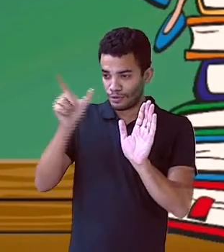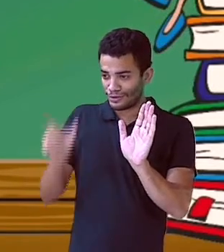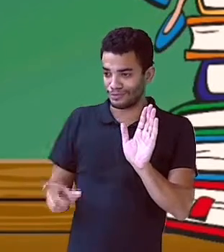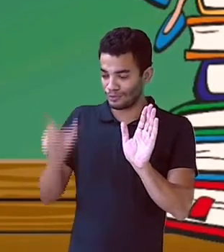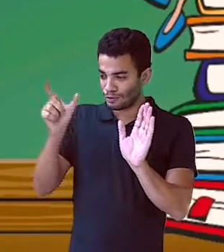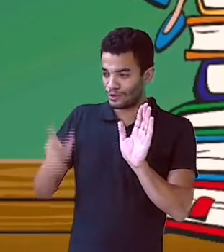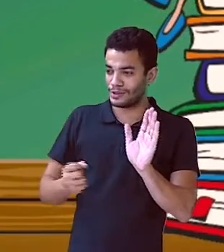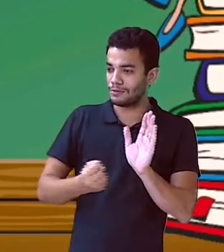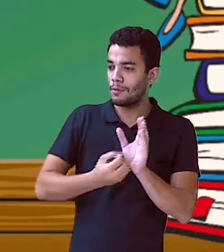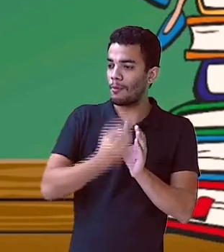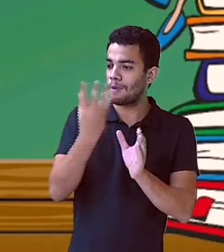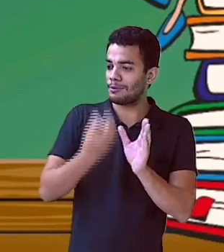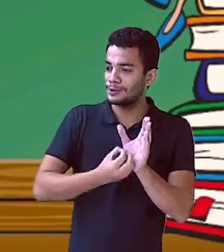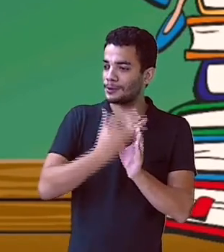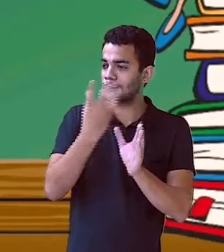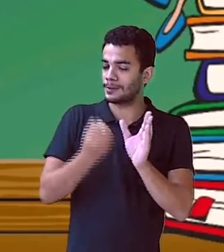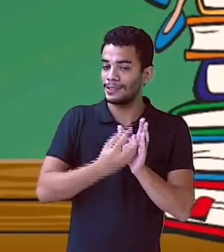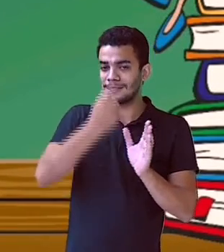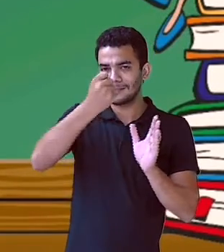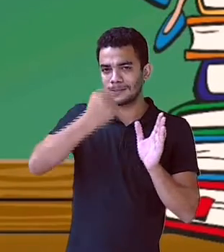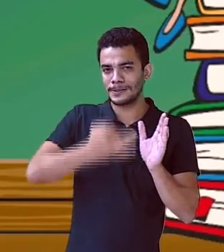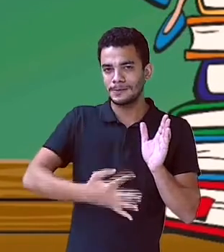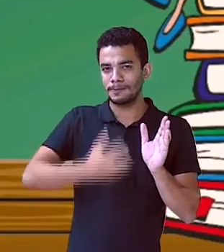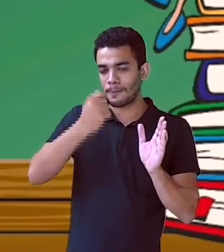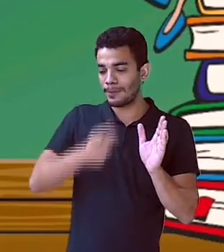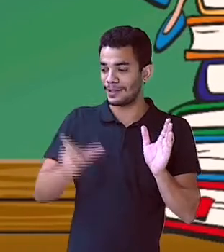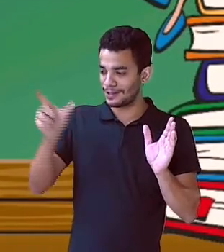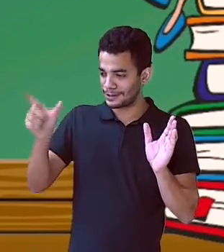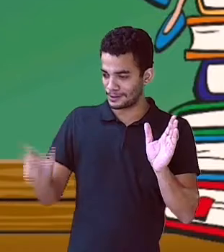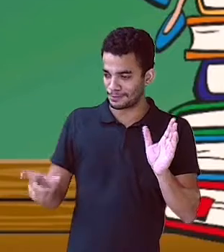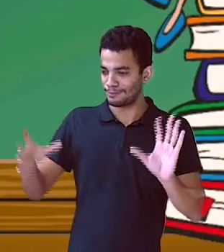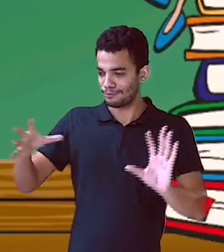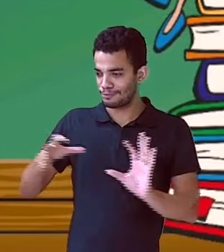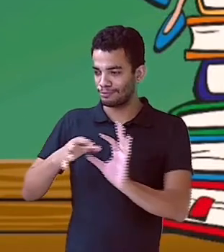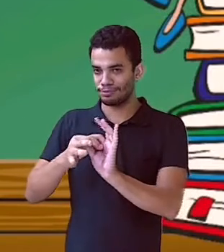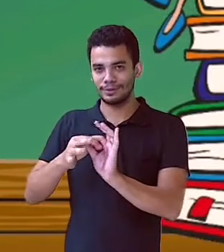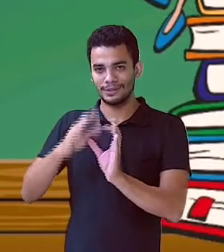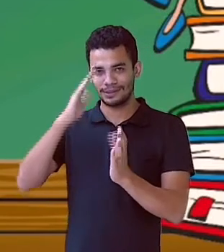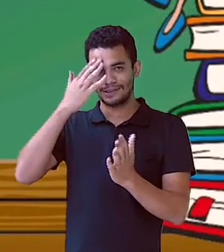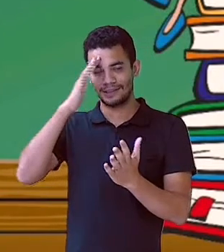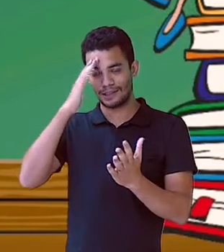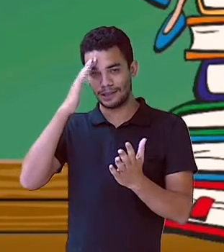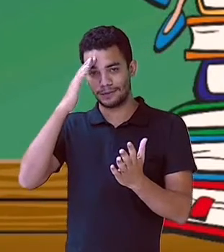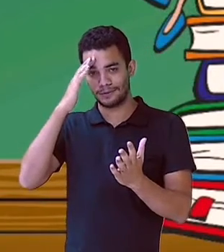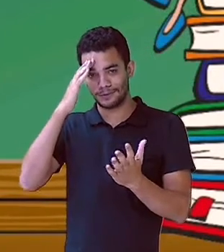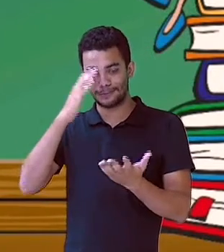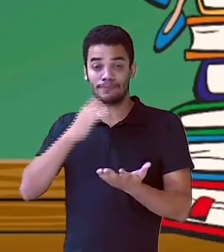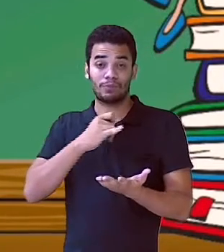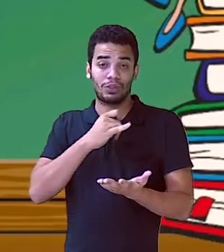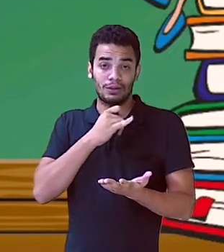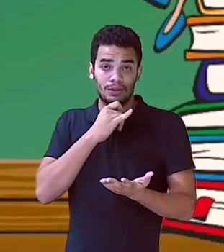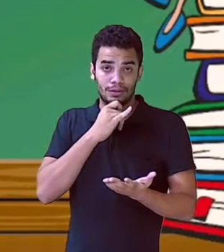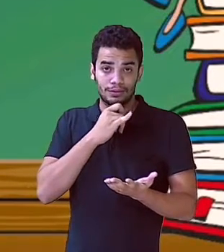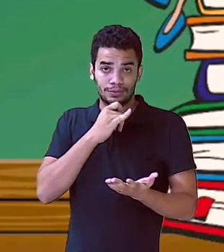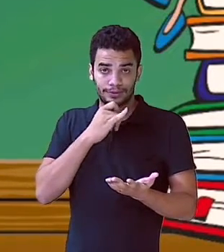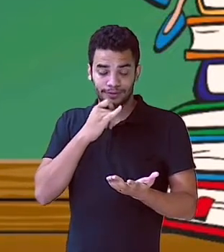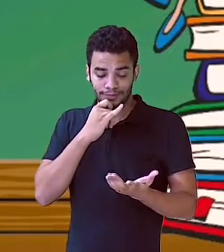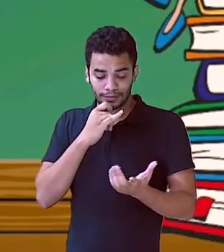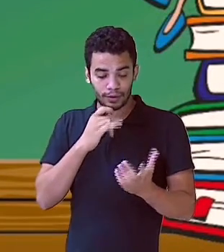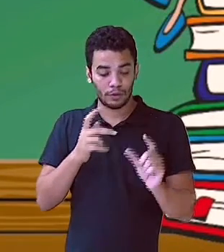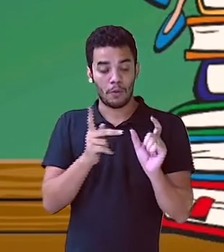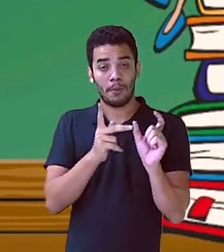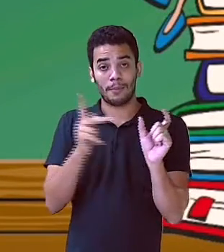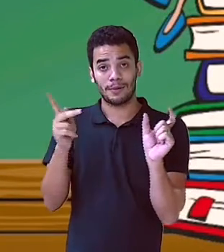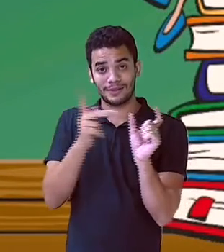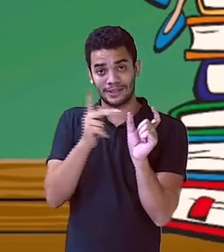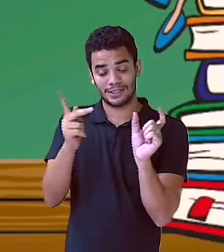que vem relacionada ao sujeito é o predicado. O predicado é a parte da oração que tem